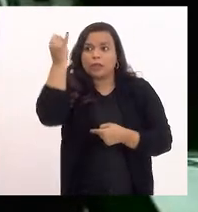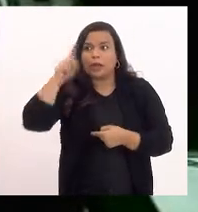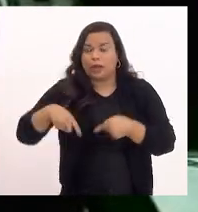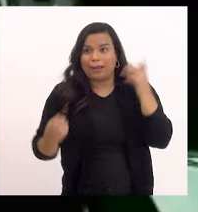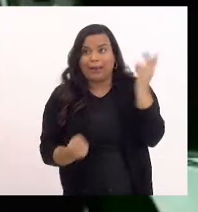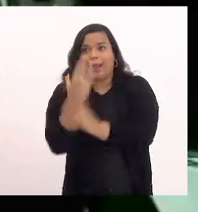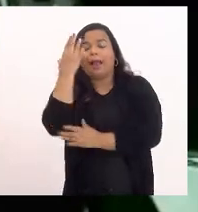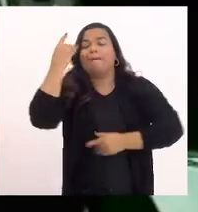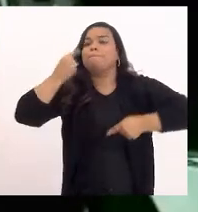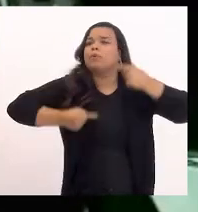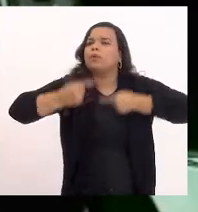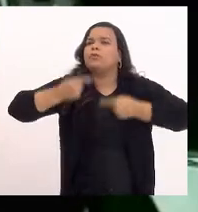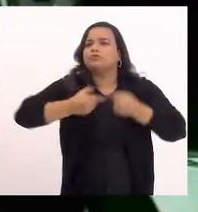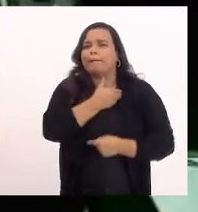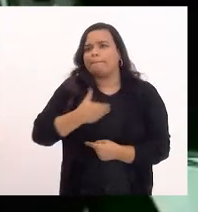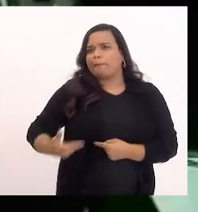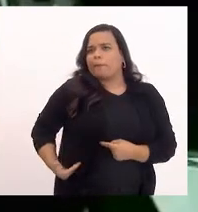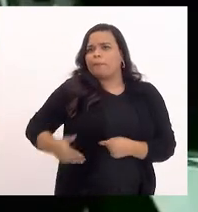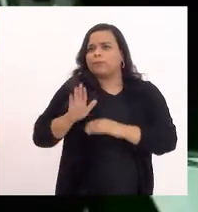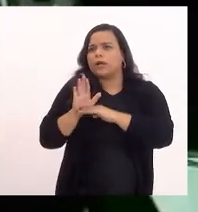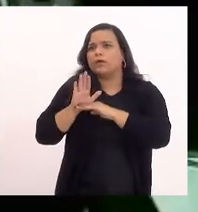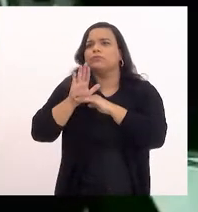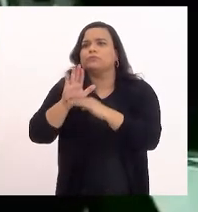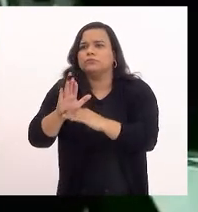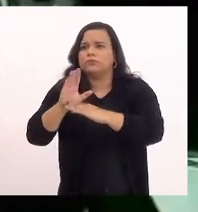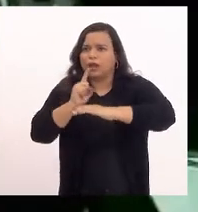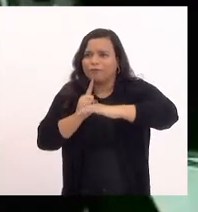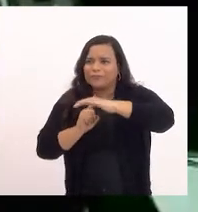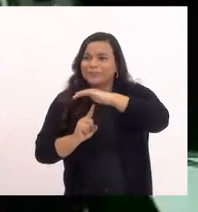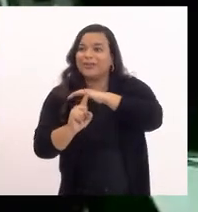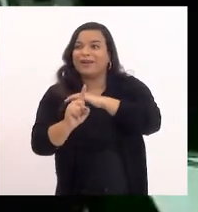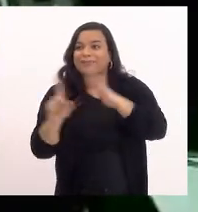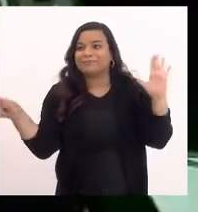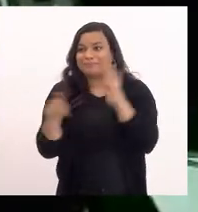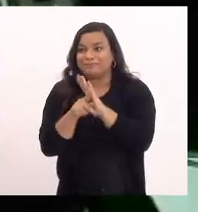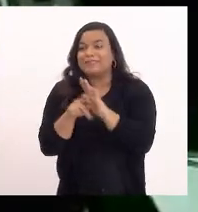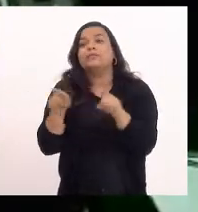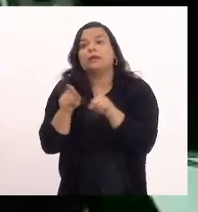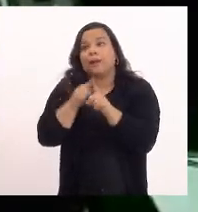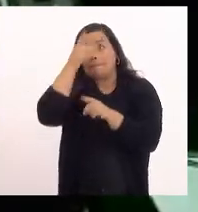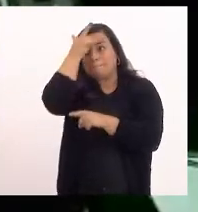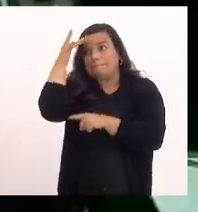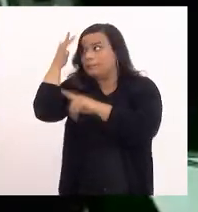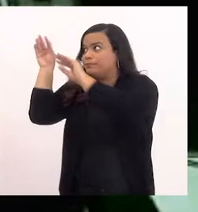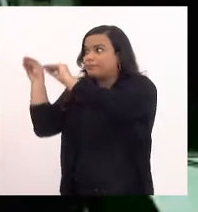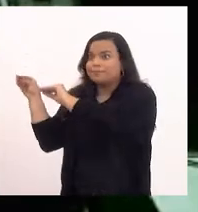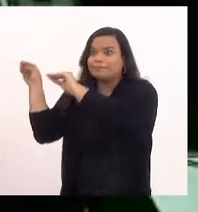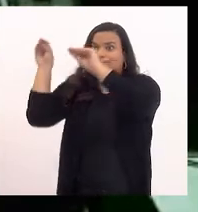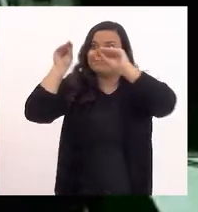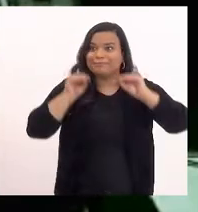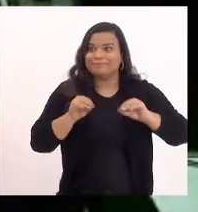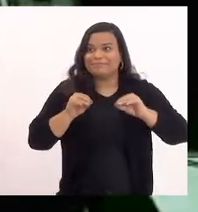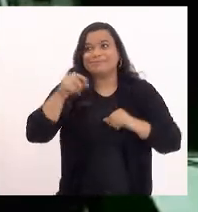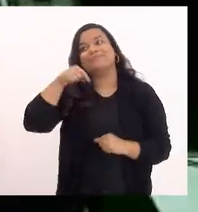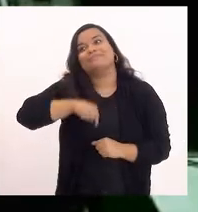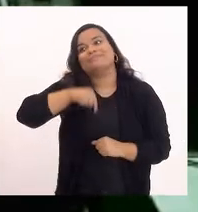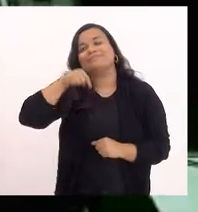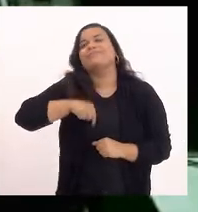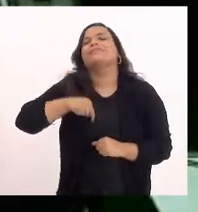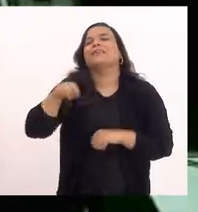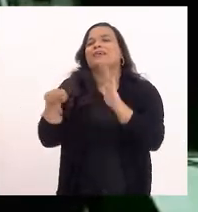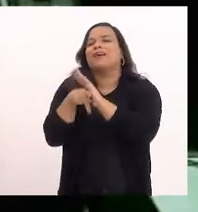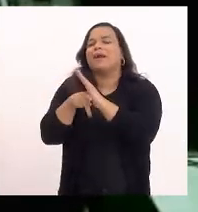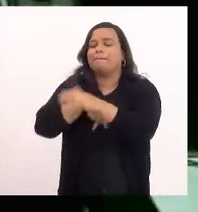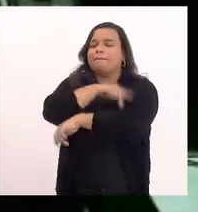políticas públicas para refugiados e também imigrantes em especial imigrantes de países